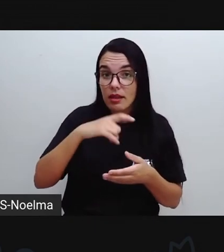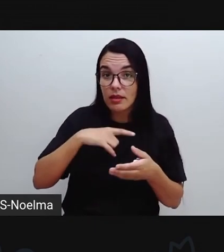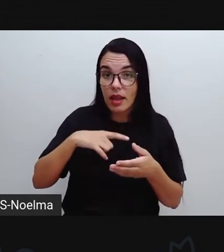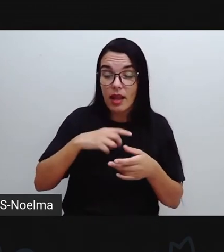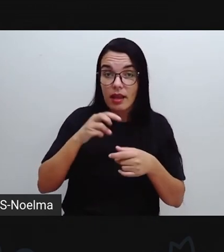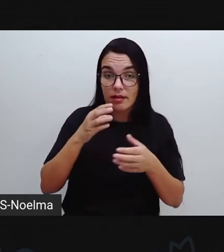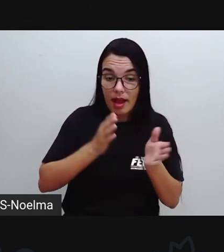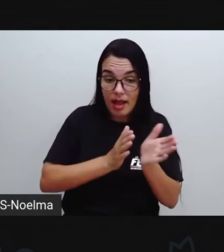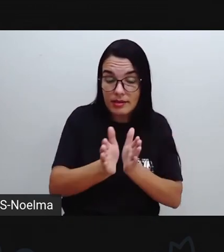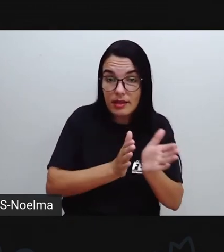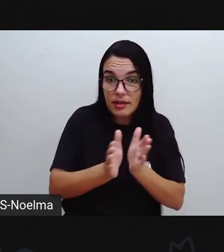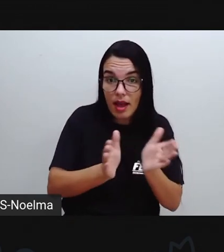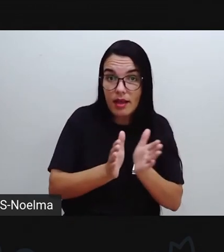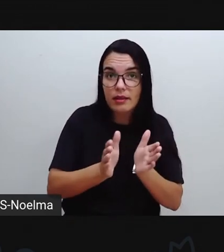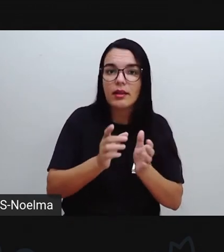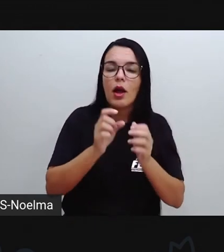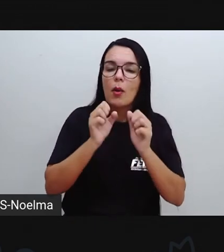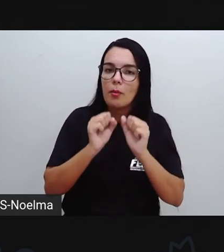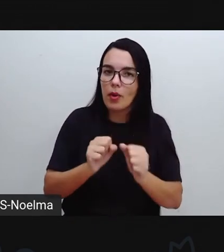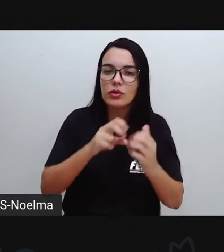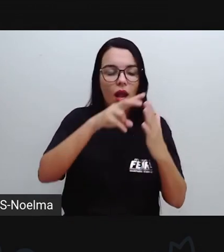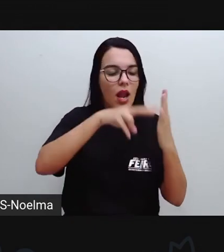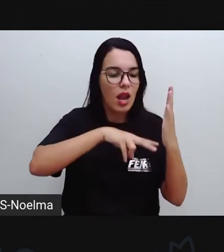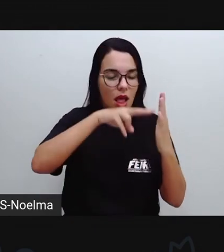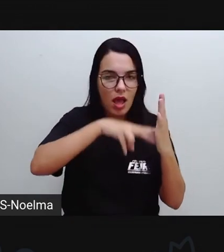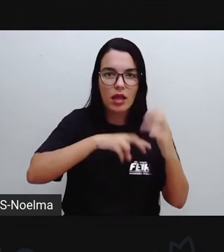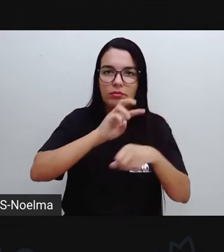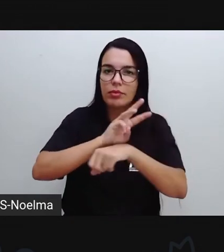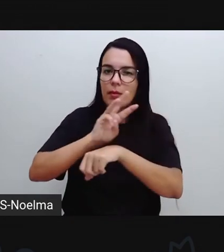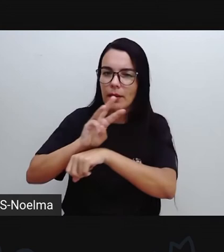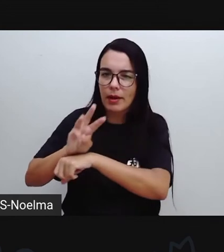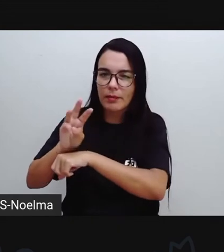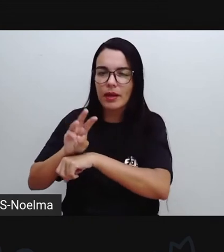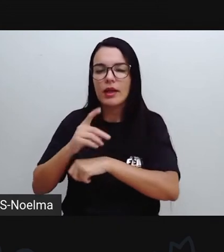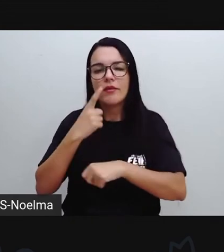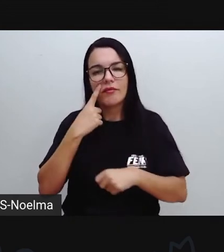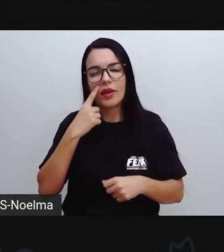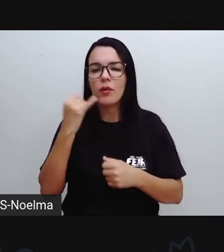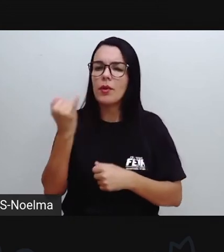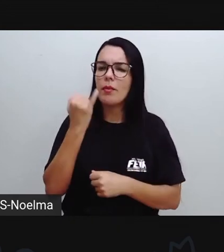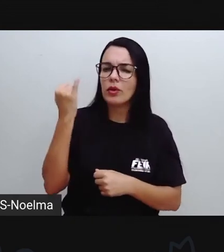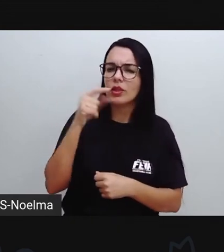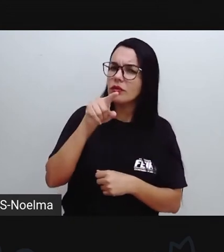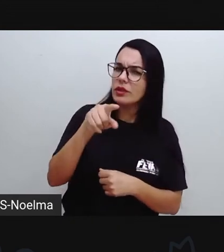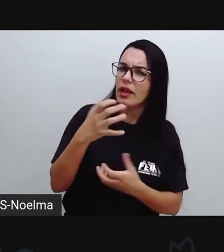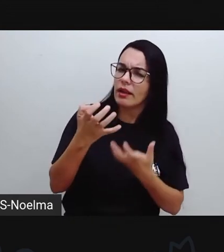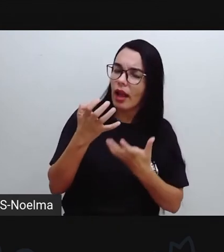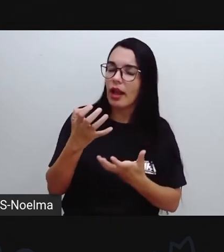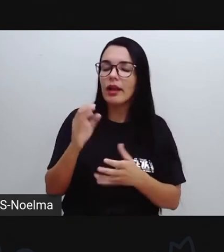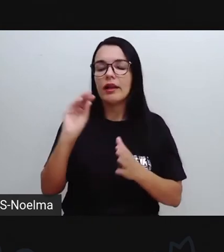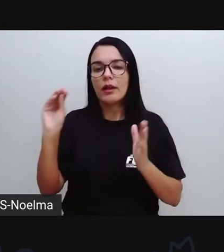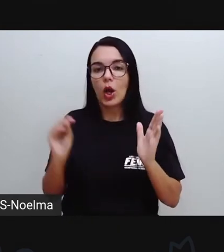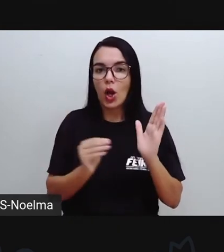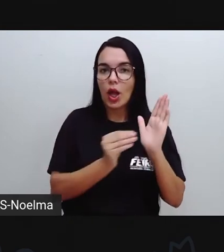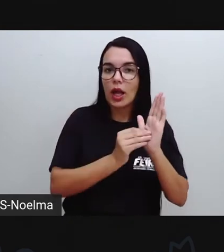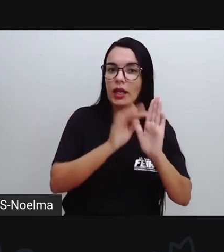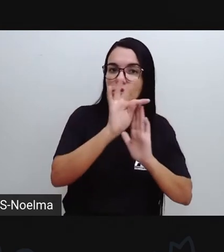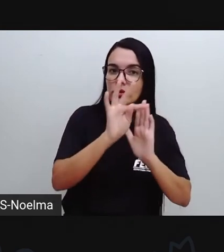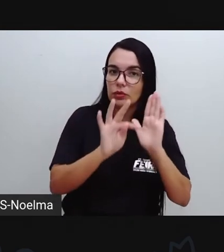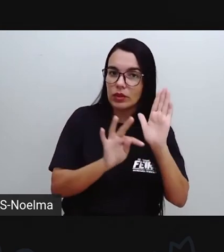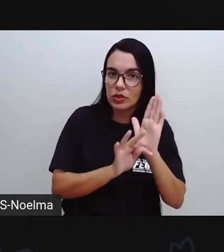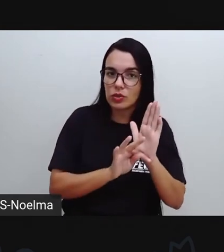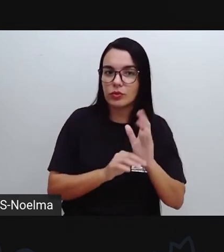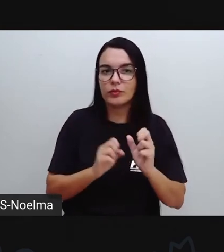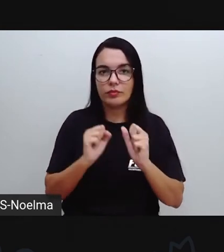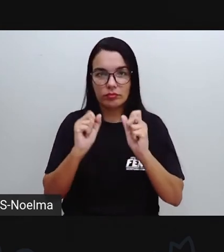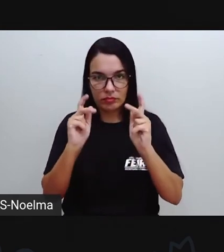pesquisas científicas. Vocês podem ler sobre elas, ver o que é de mais interessante para vocês. E, com isso,